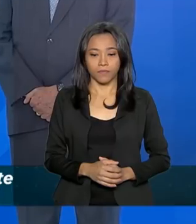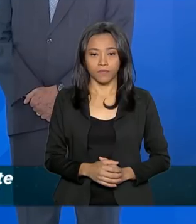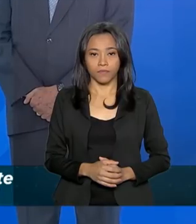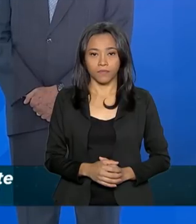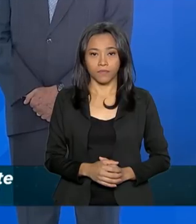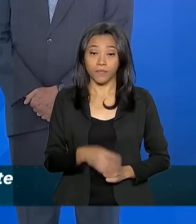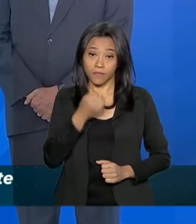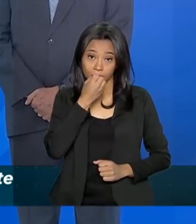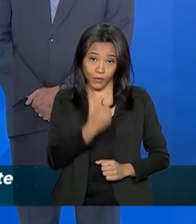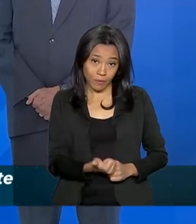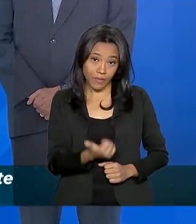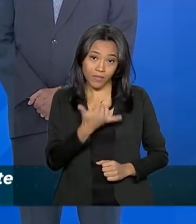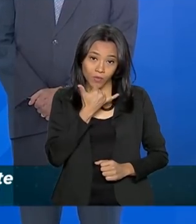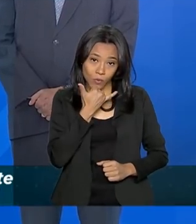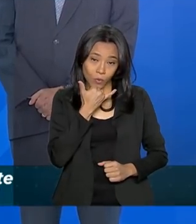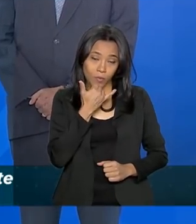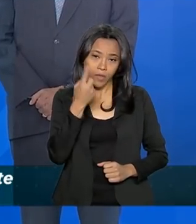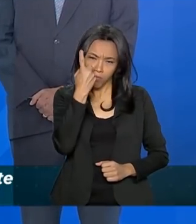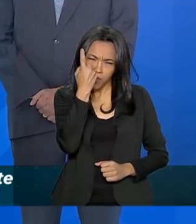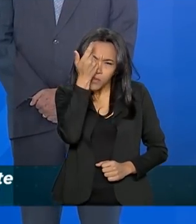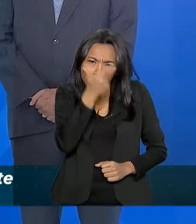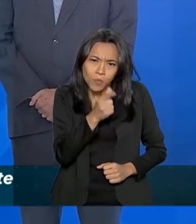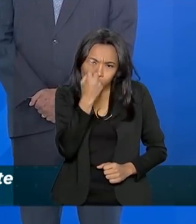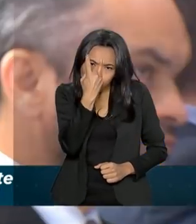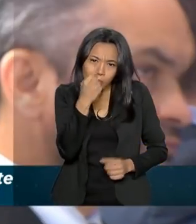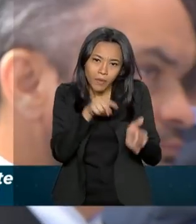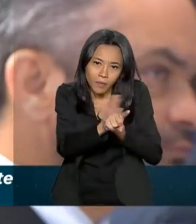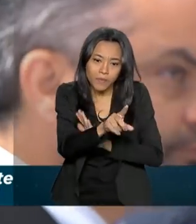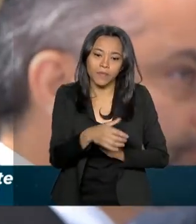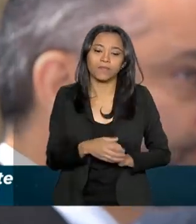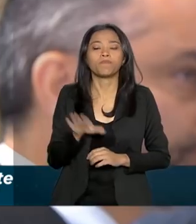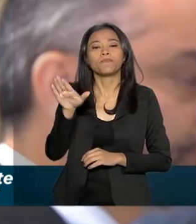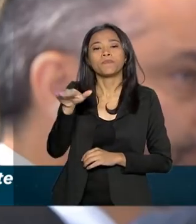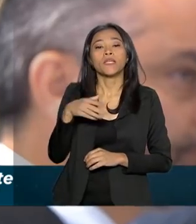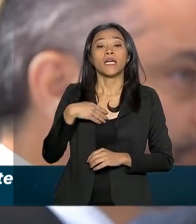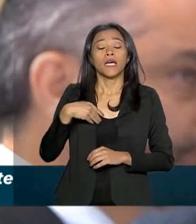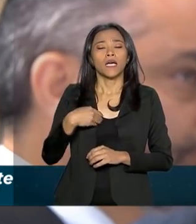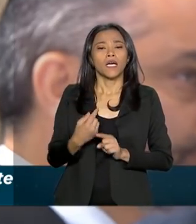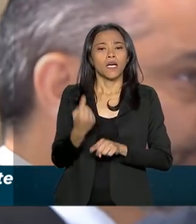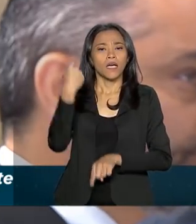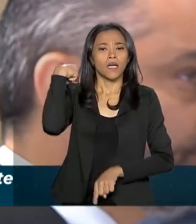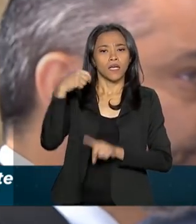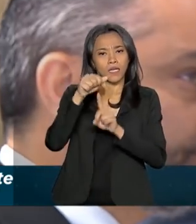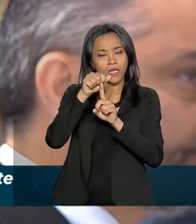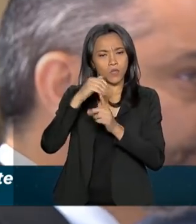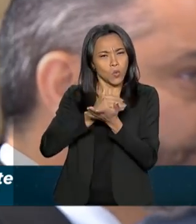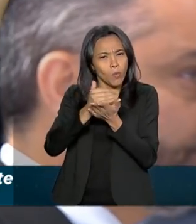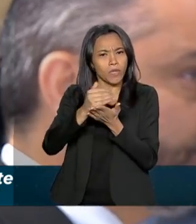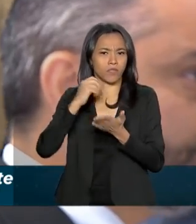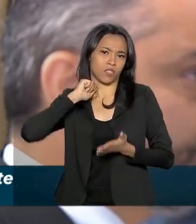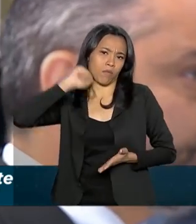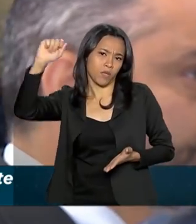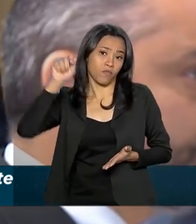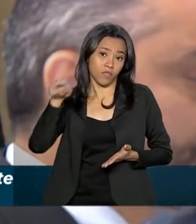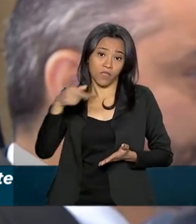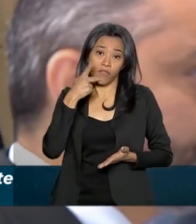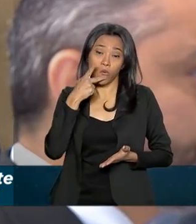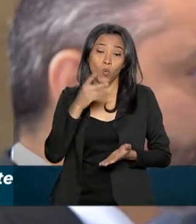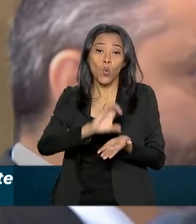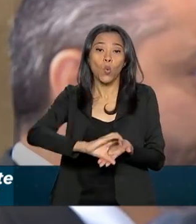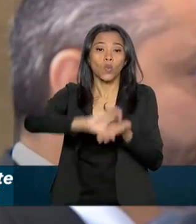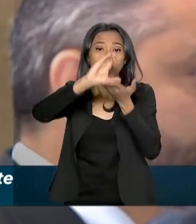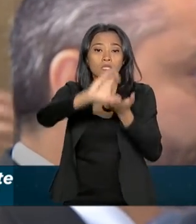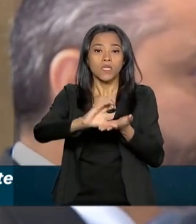Tudo bom, presidente? Perdão, só mais uma pergunta. Em abril, no início de abril, o senhor anunciou um conselho de políticos,